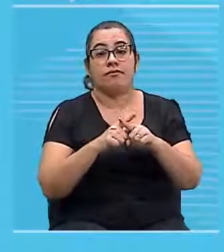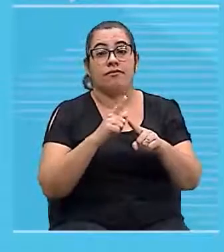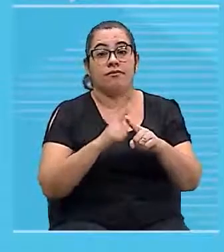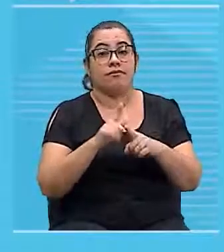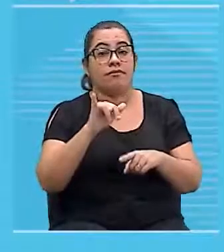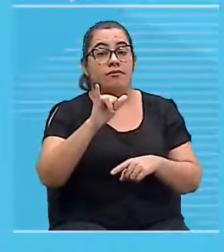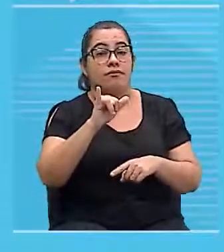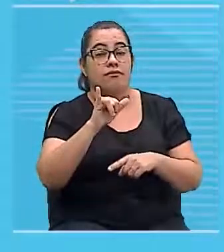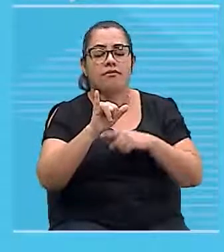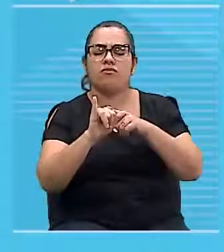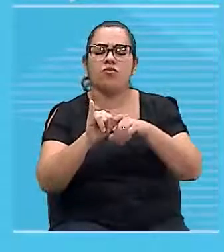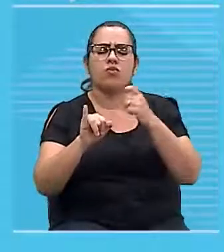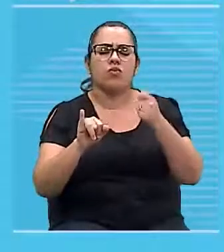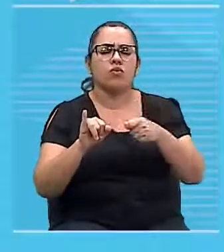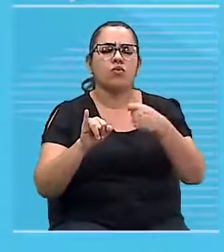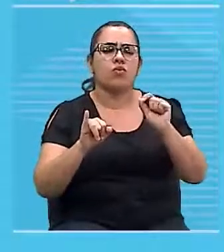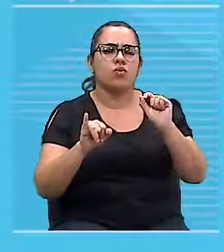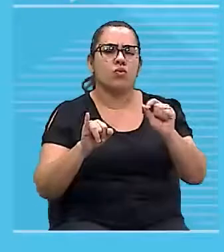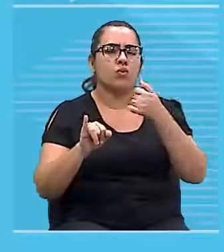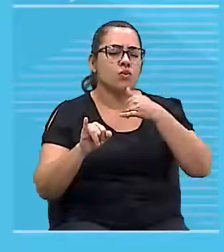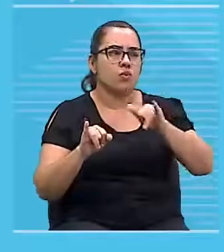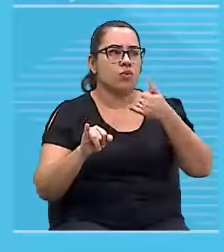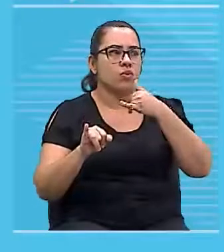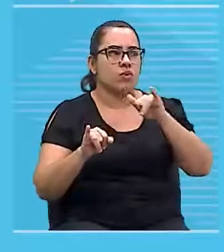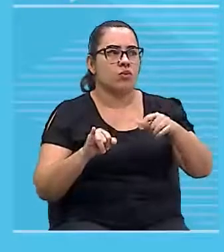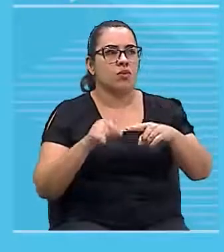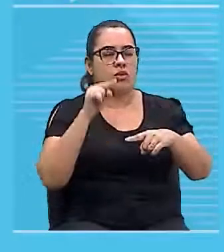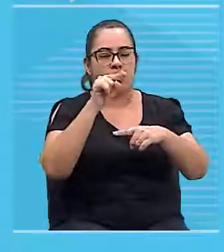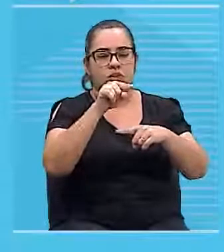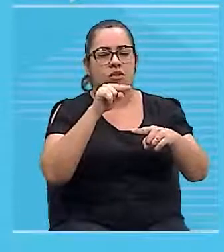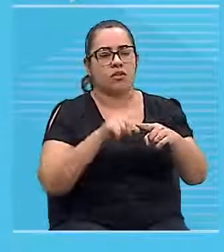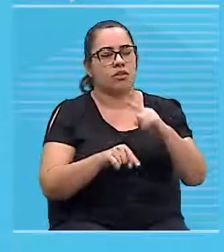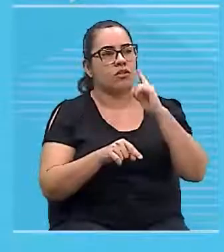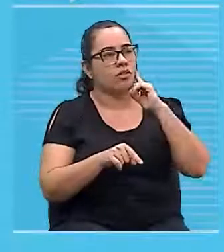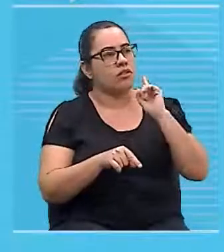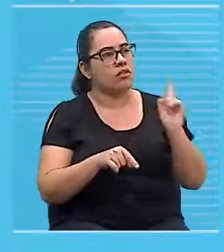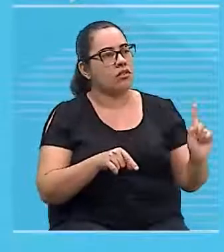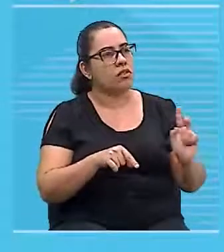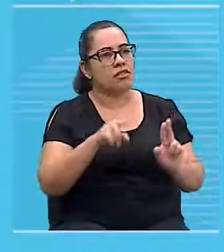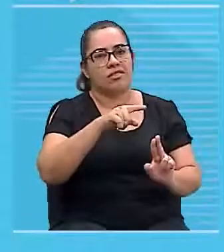Tudo isso dividido por 2 π r.